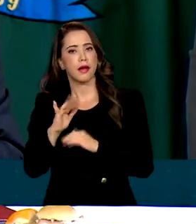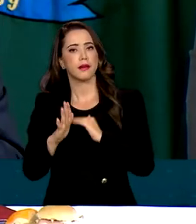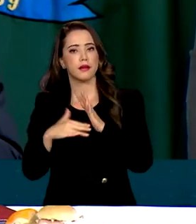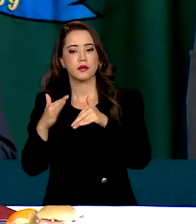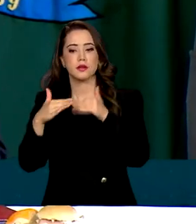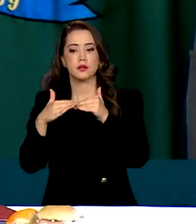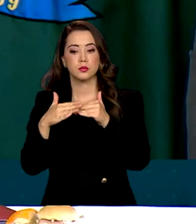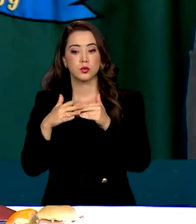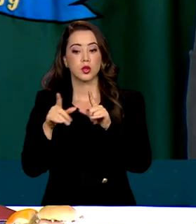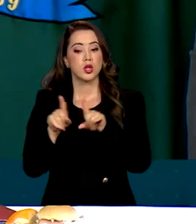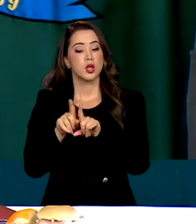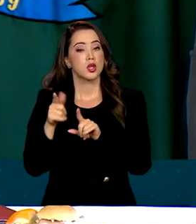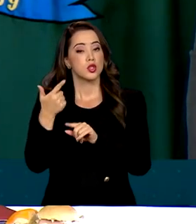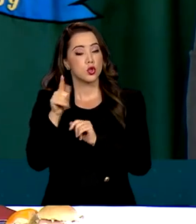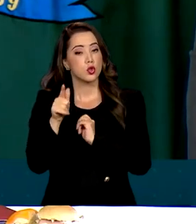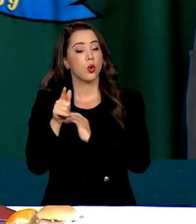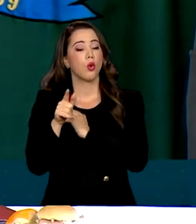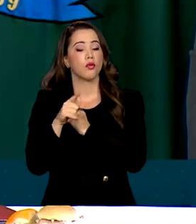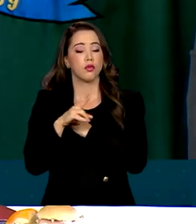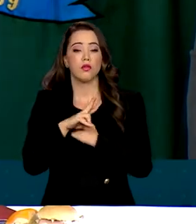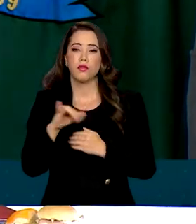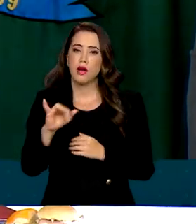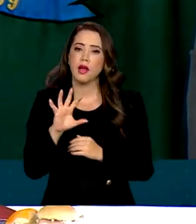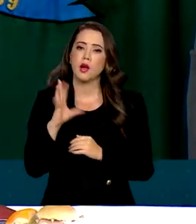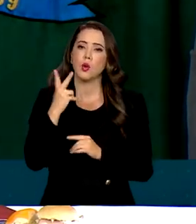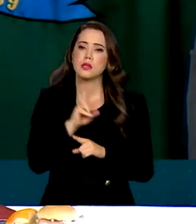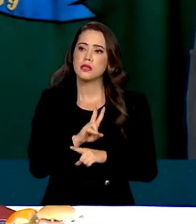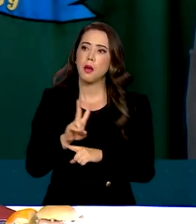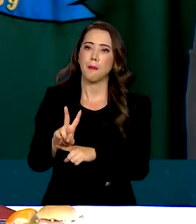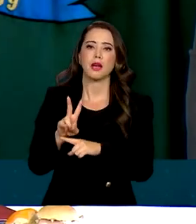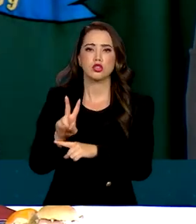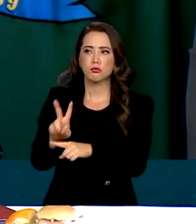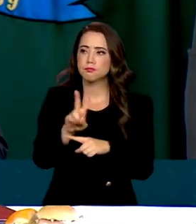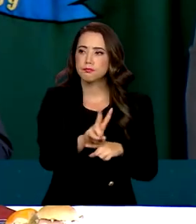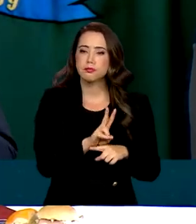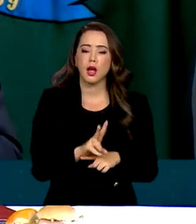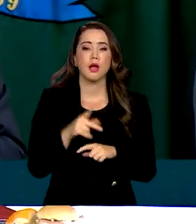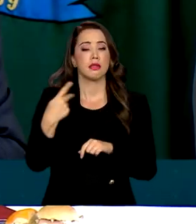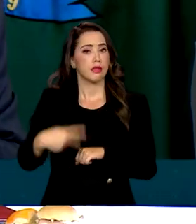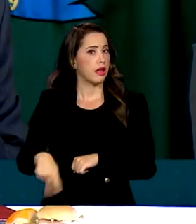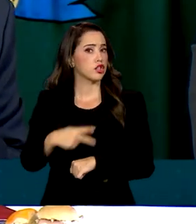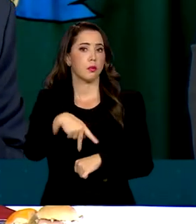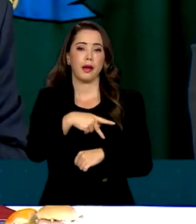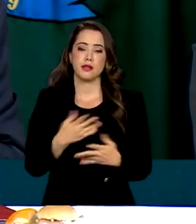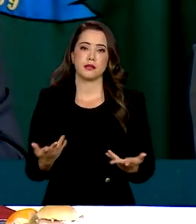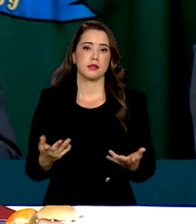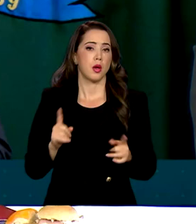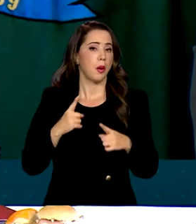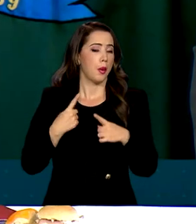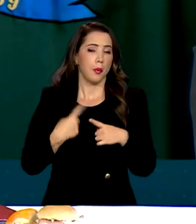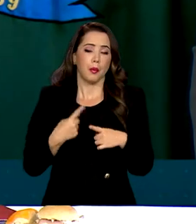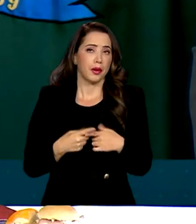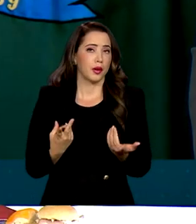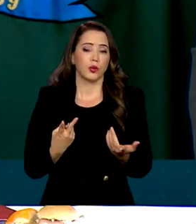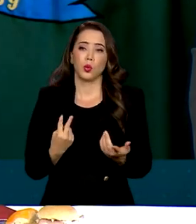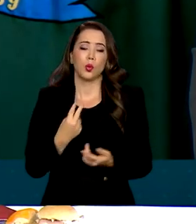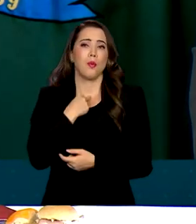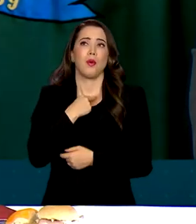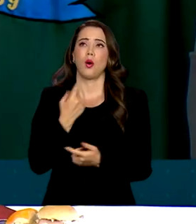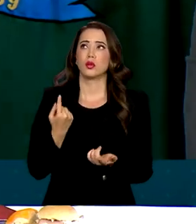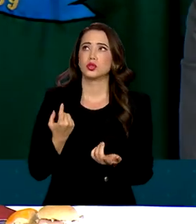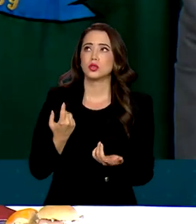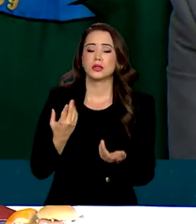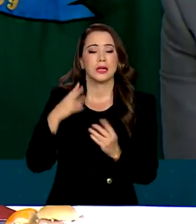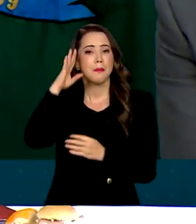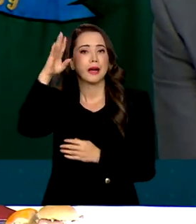Fazer voltar a acontecer crédito nesse país. Porque não é possível a gente imaginar que